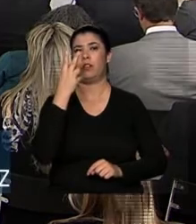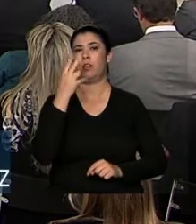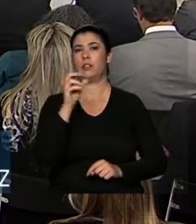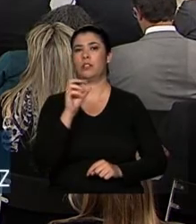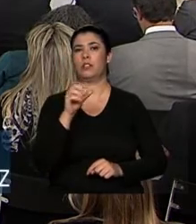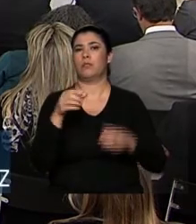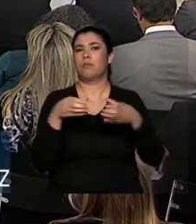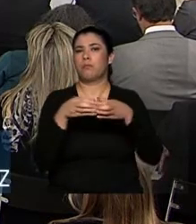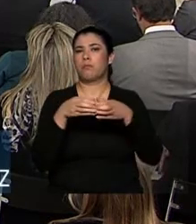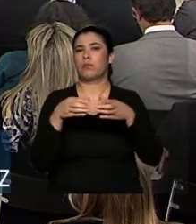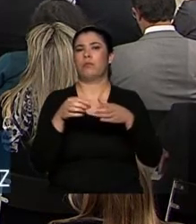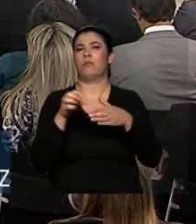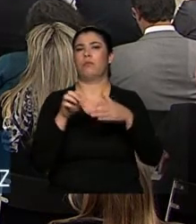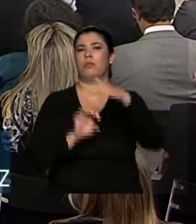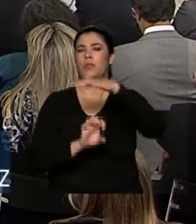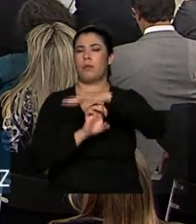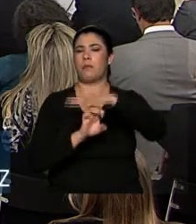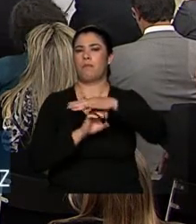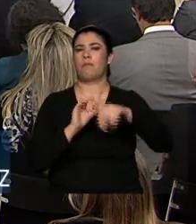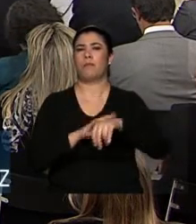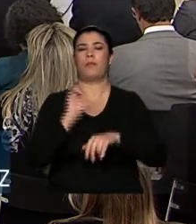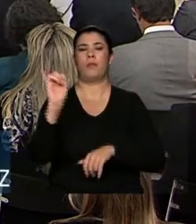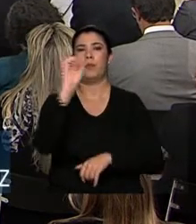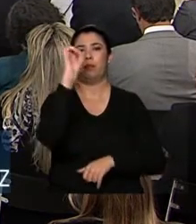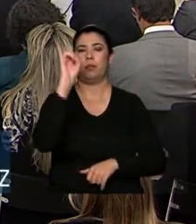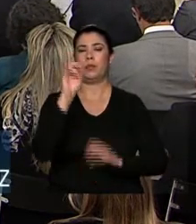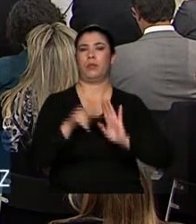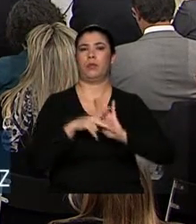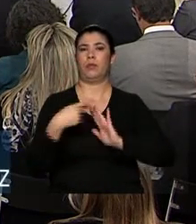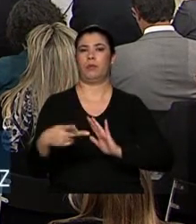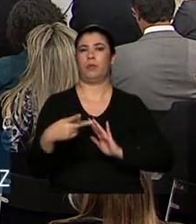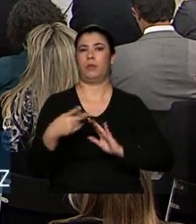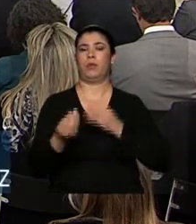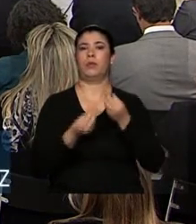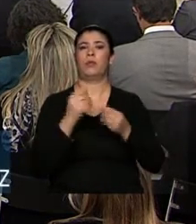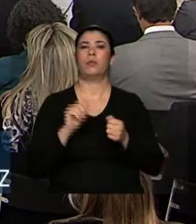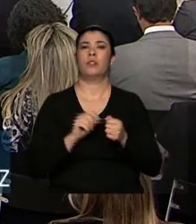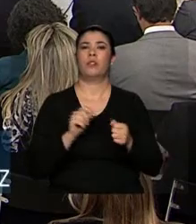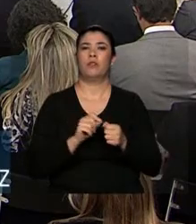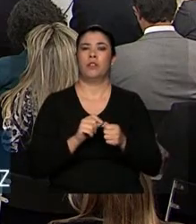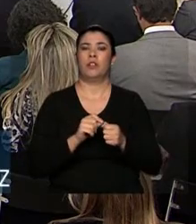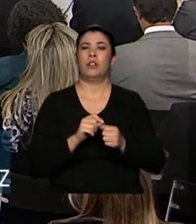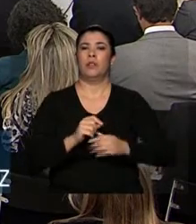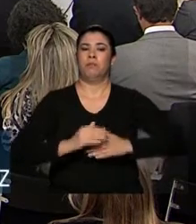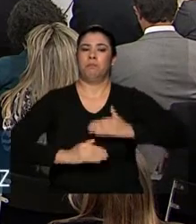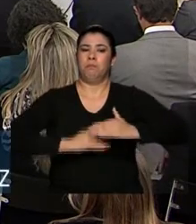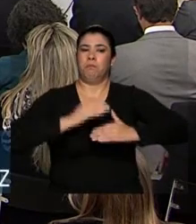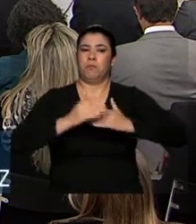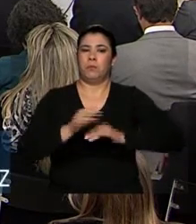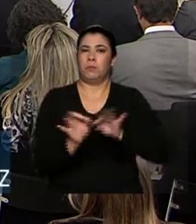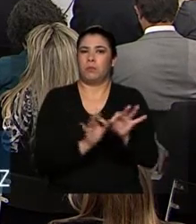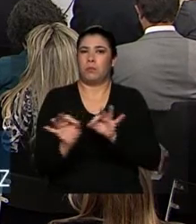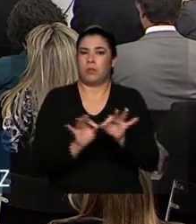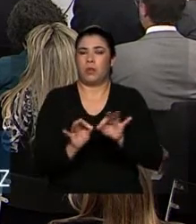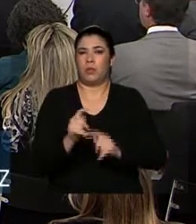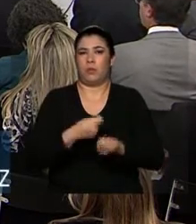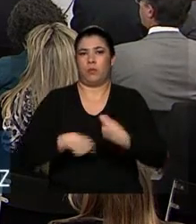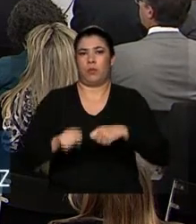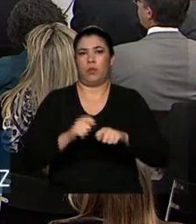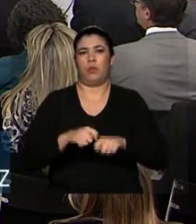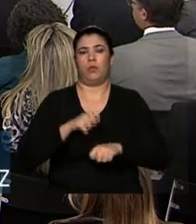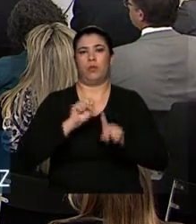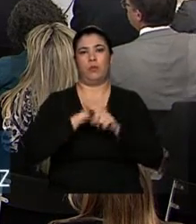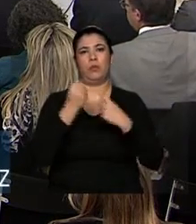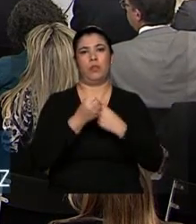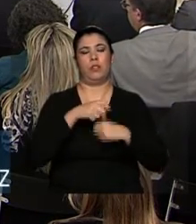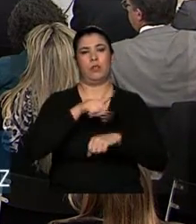como um dos elementos fundamentais fundamentais do tecido econômico e social do nosso